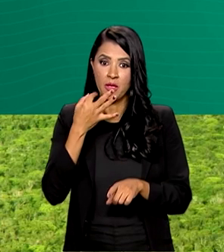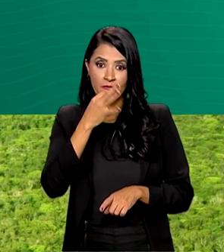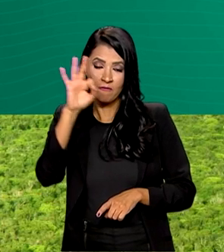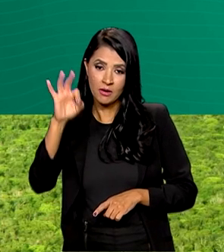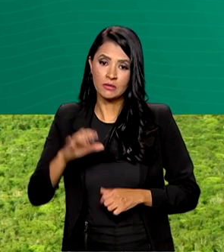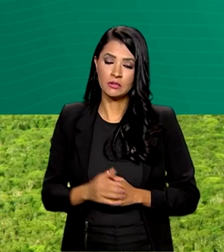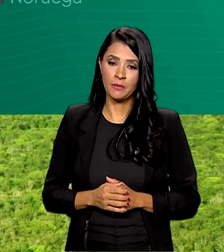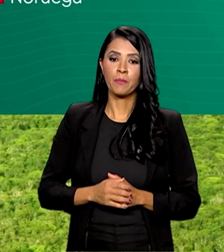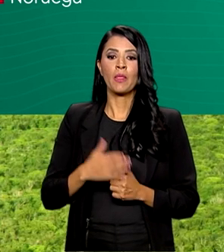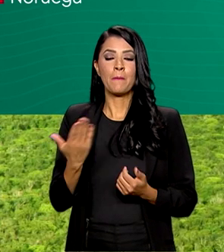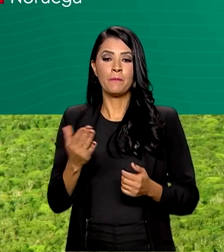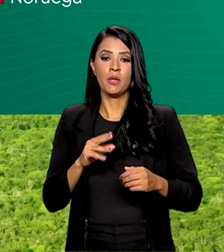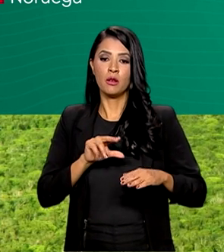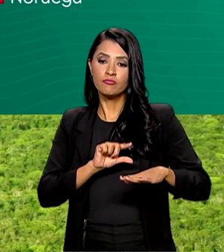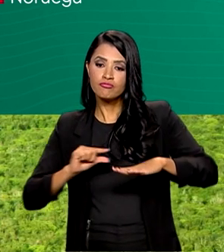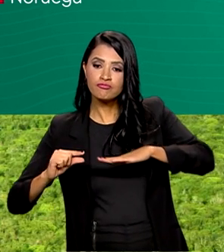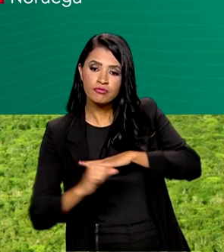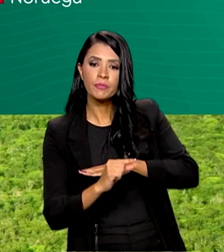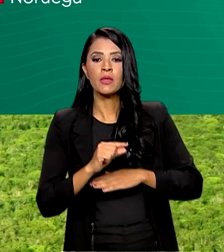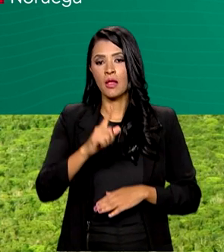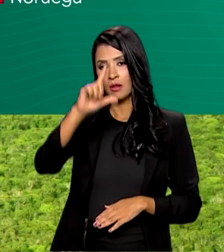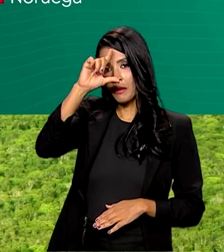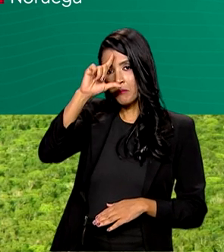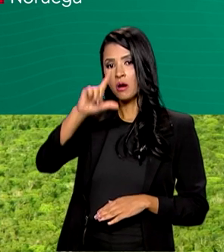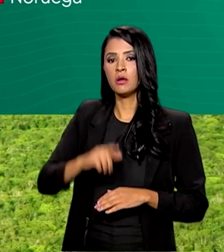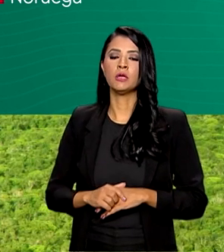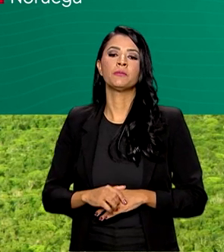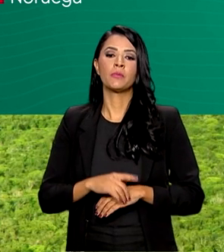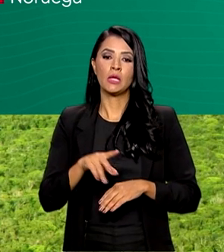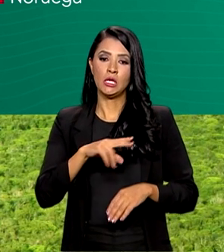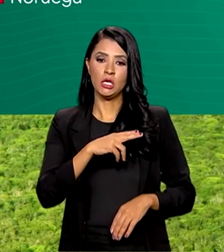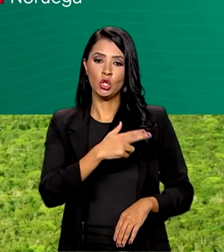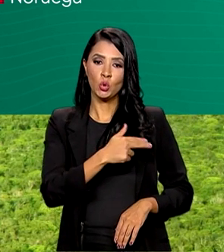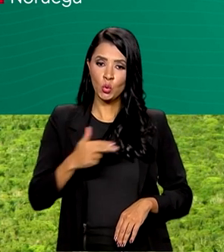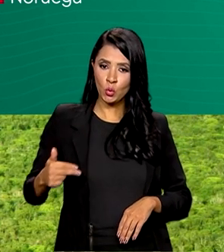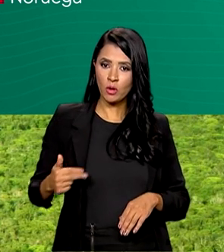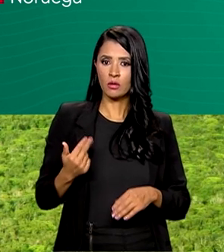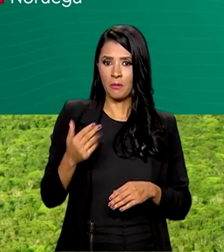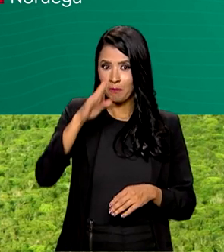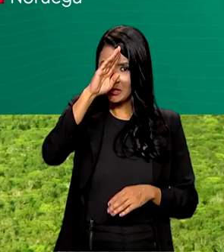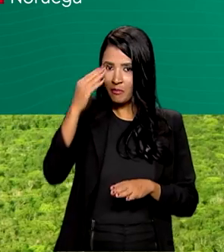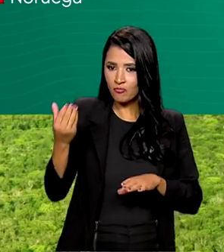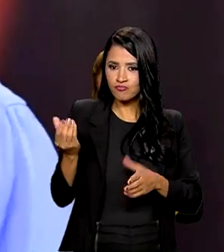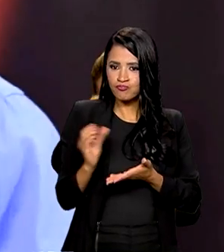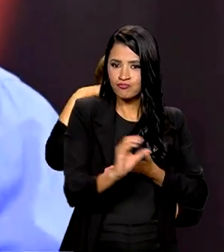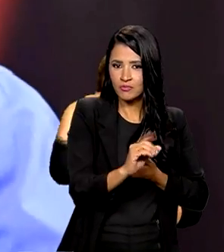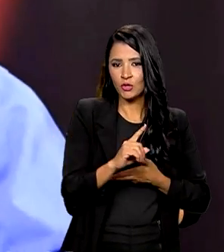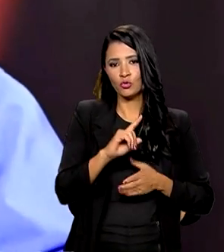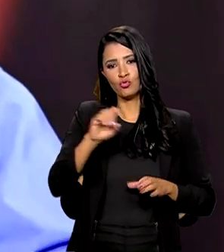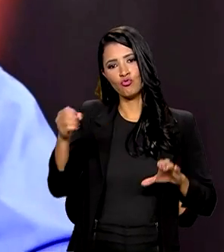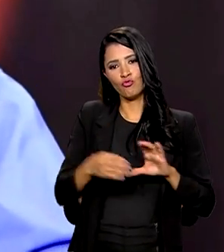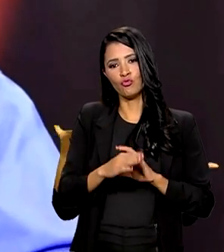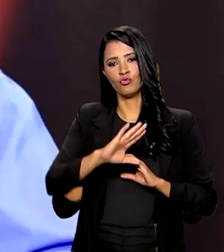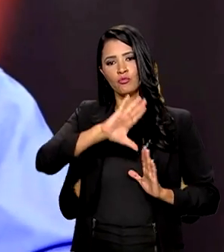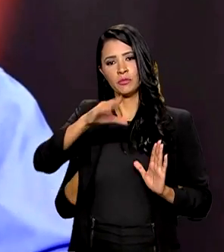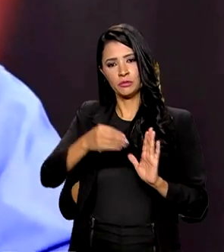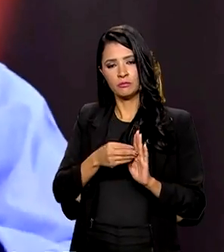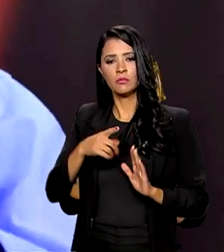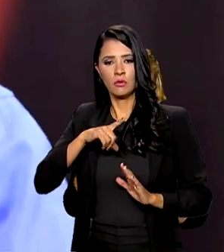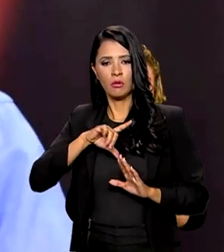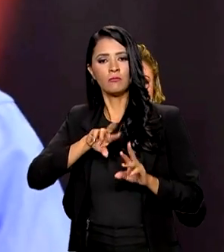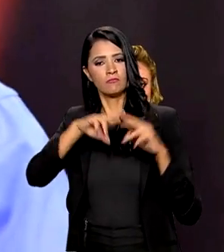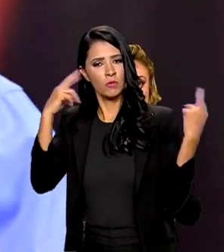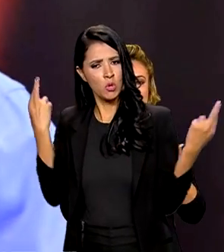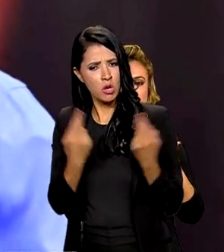Francesa, além da Alemanha e a Noruega, principais doadores do fundo Amazônia. Nós vamos ter reunião dos Ministérios da